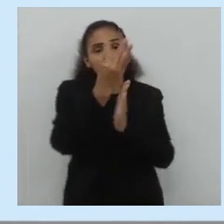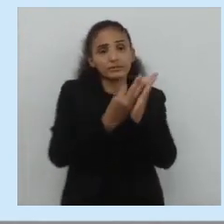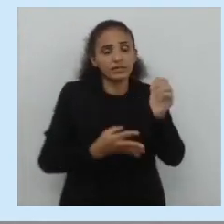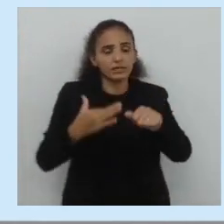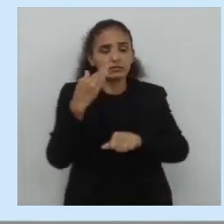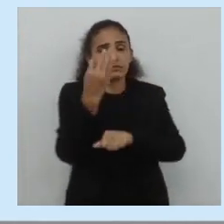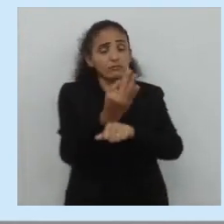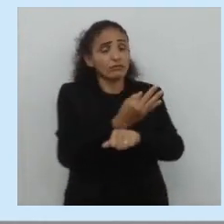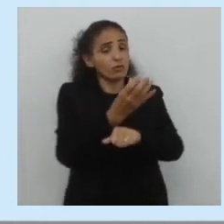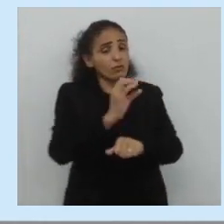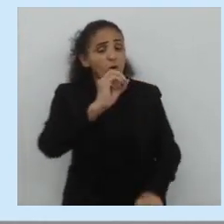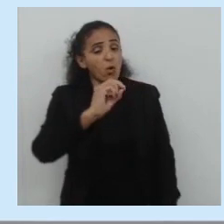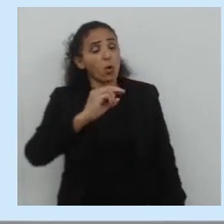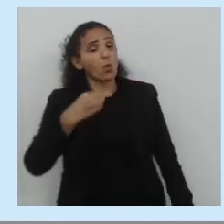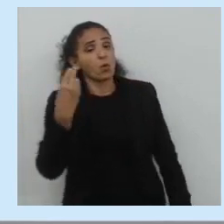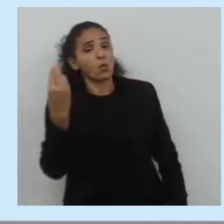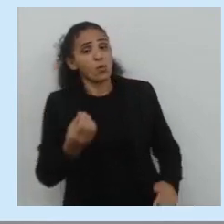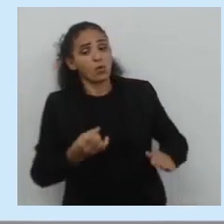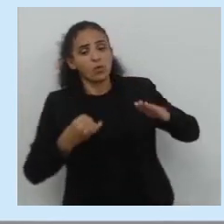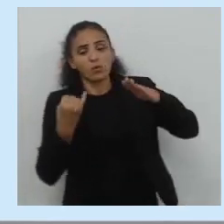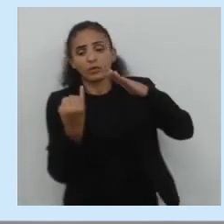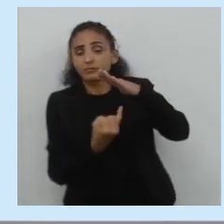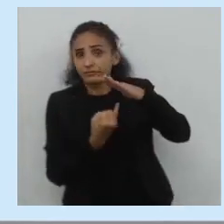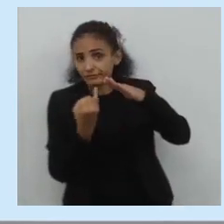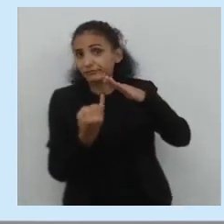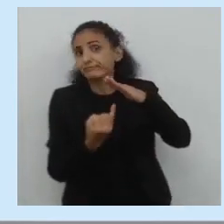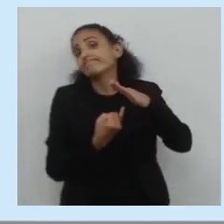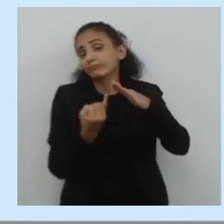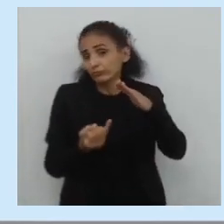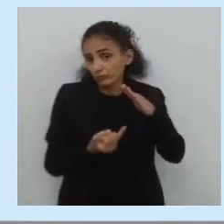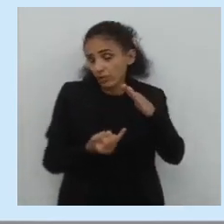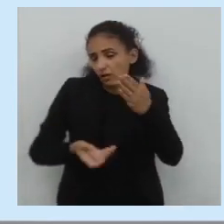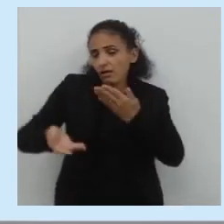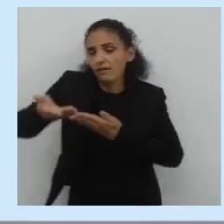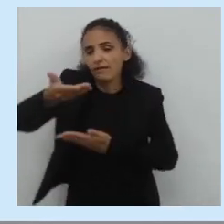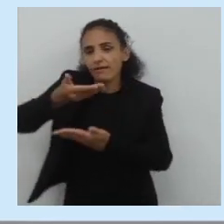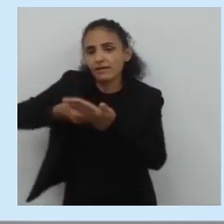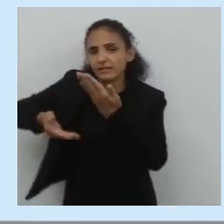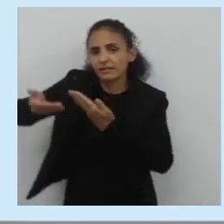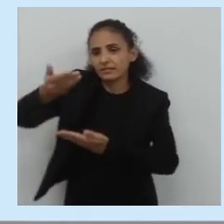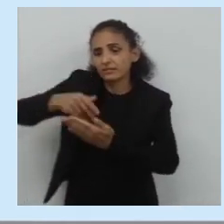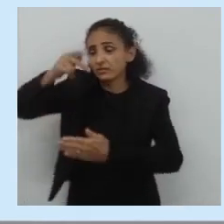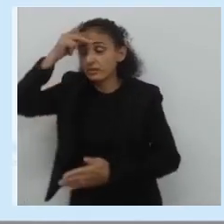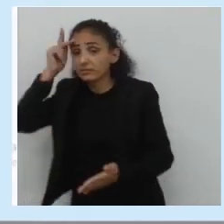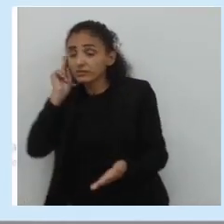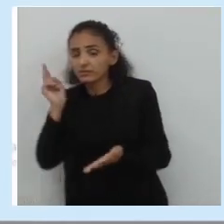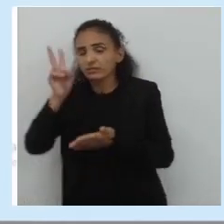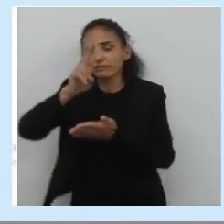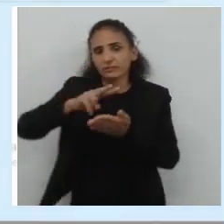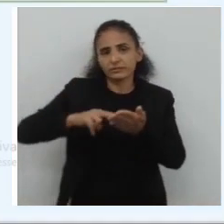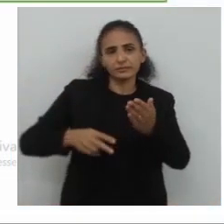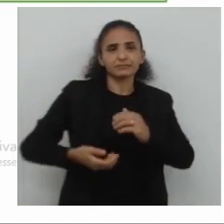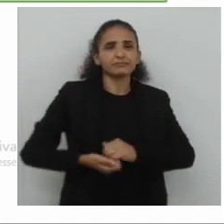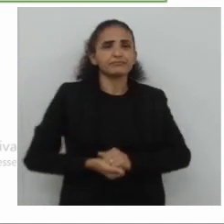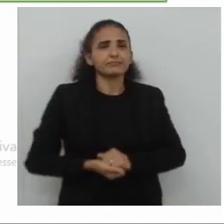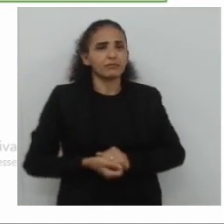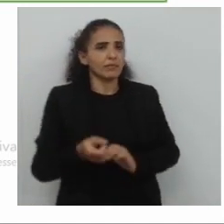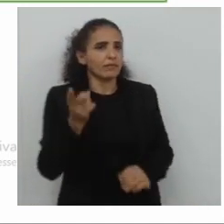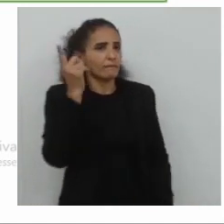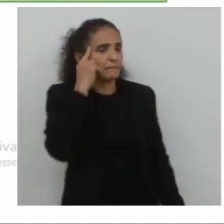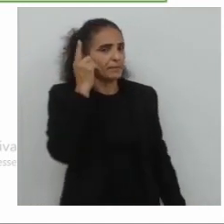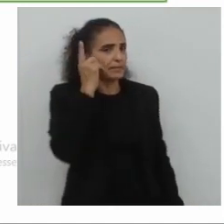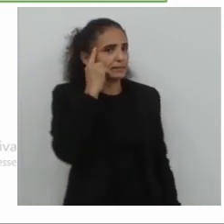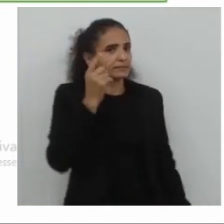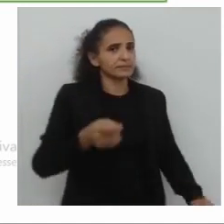formal ou informal, a relação com o seu receptor. Vamos adiante, nós temos aqui,